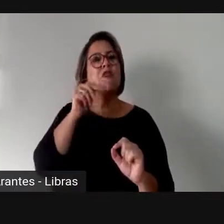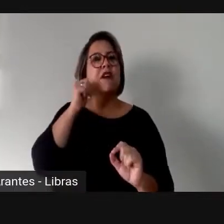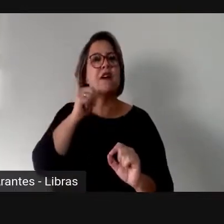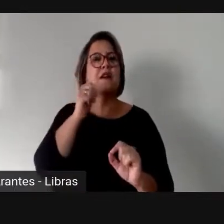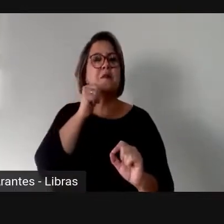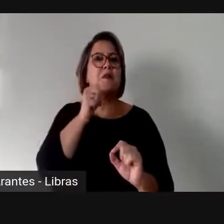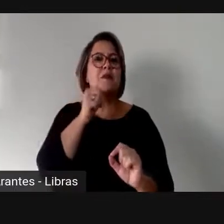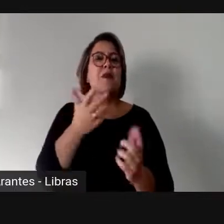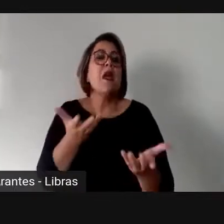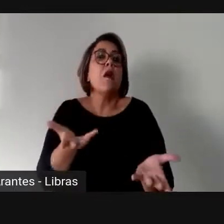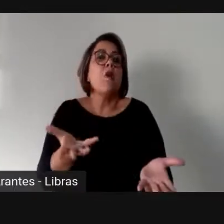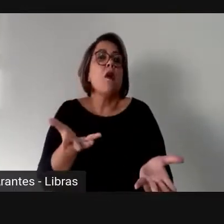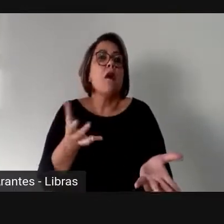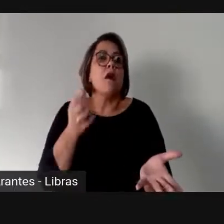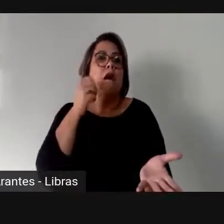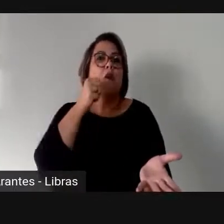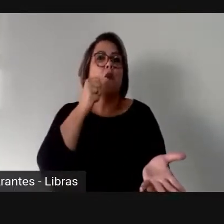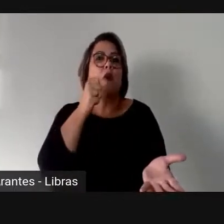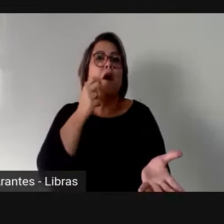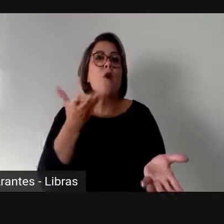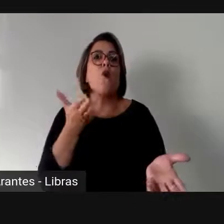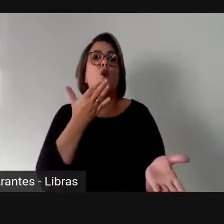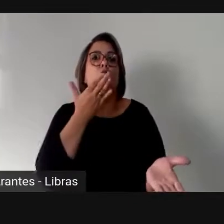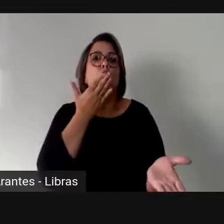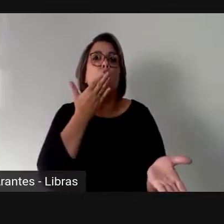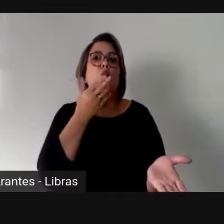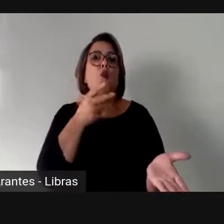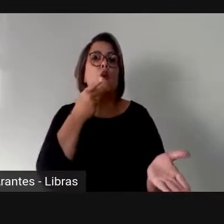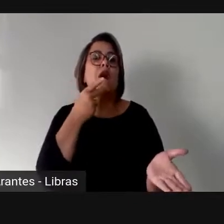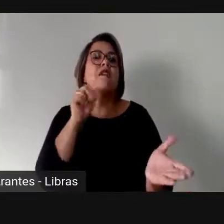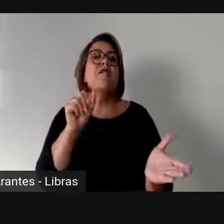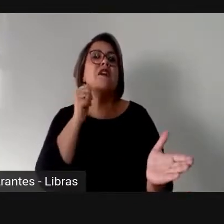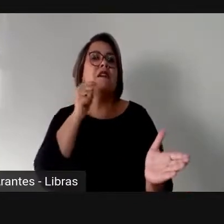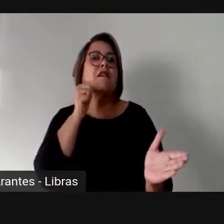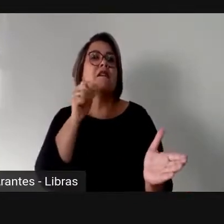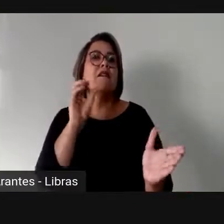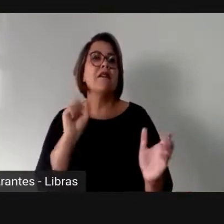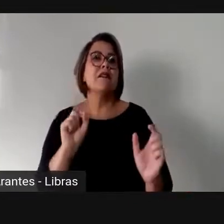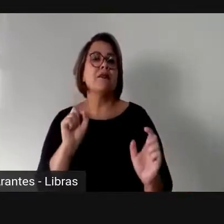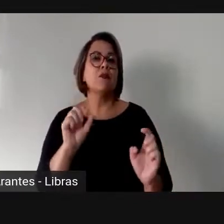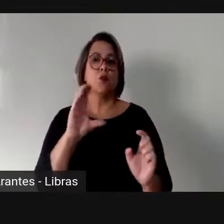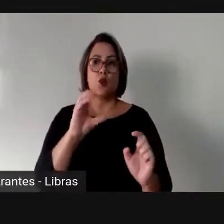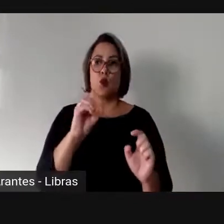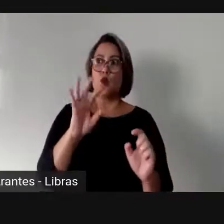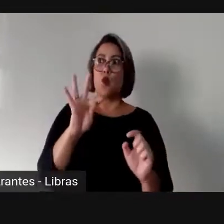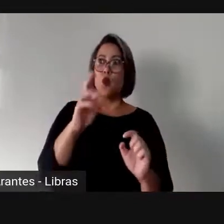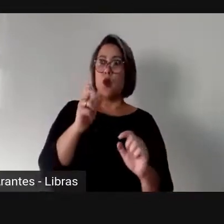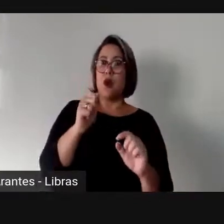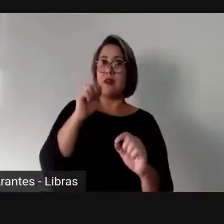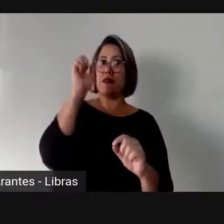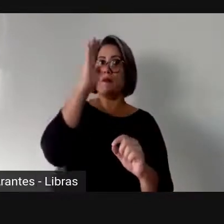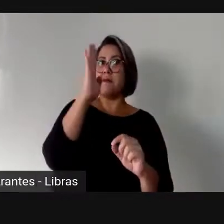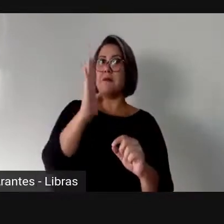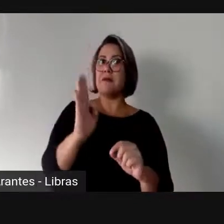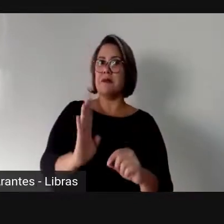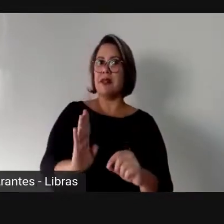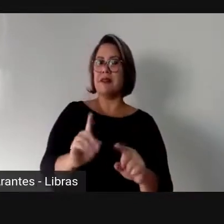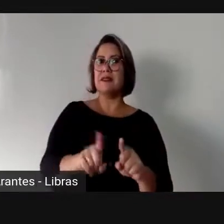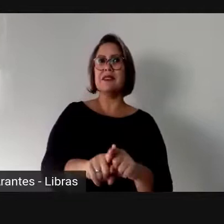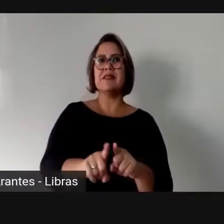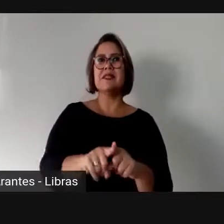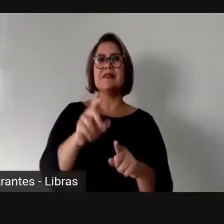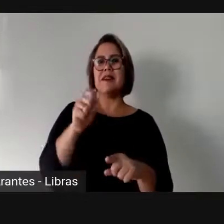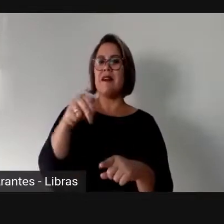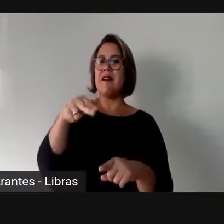mulheres, de que mulheres nós estamos falando. As cotas no Brasil, é interessante também a Ana fala de